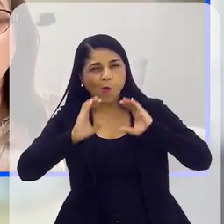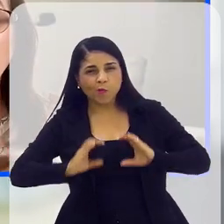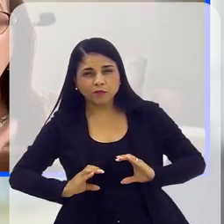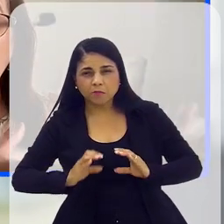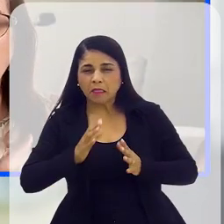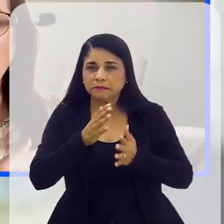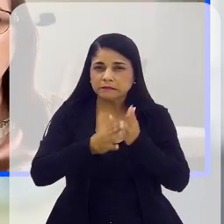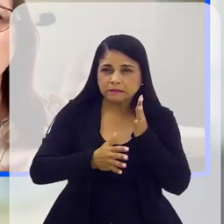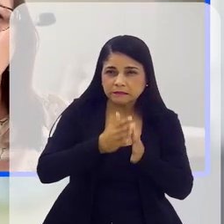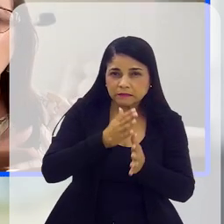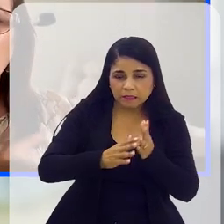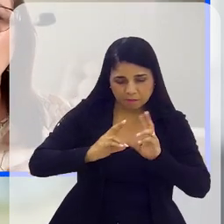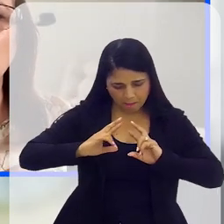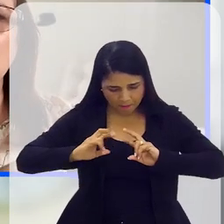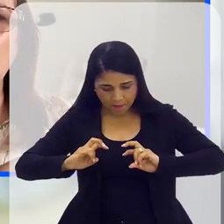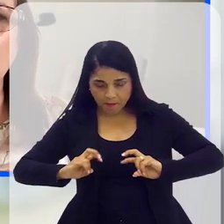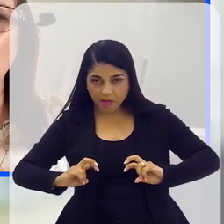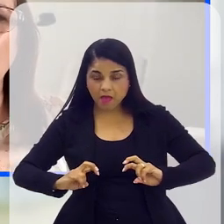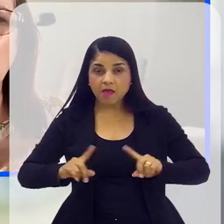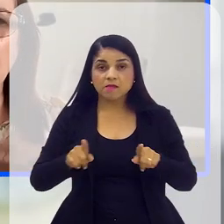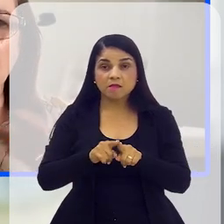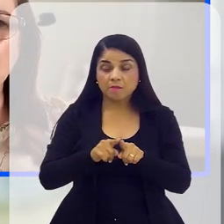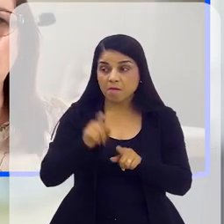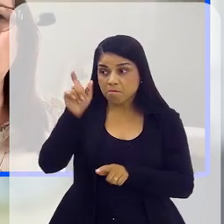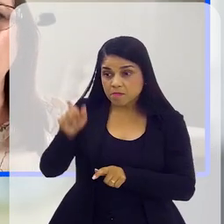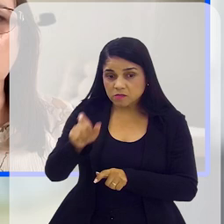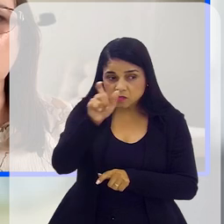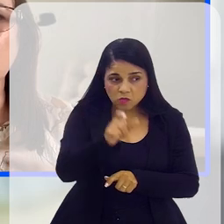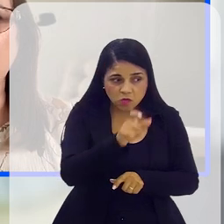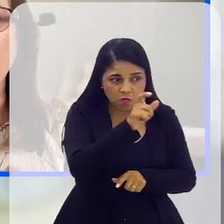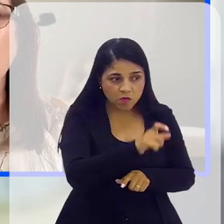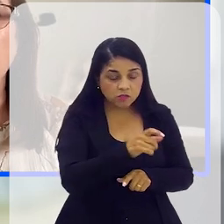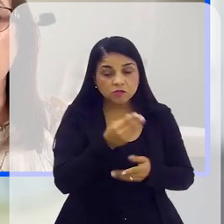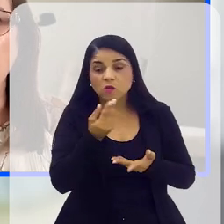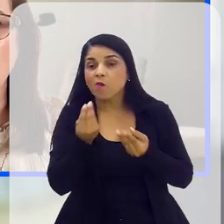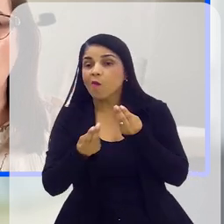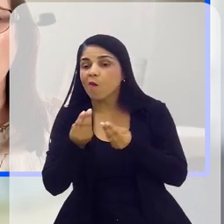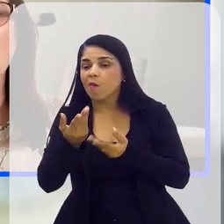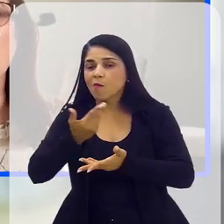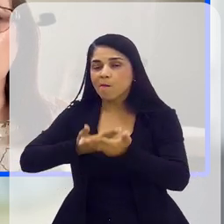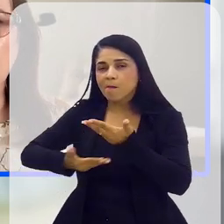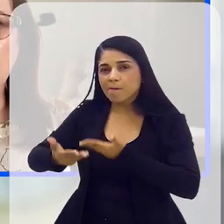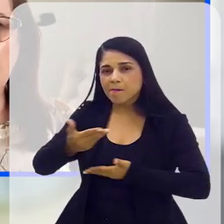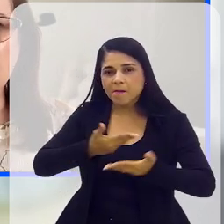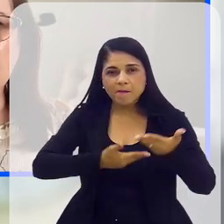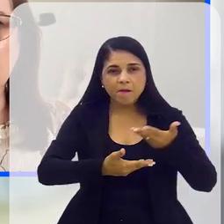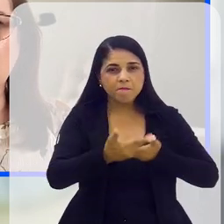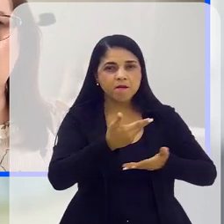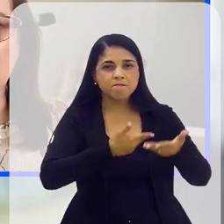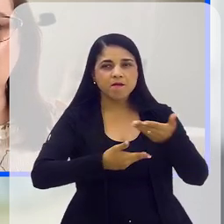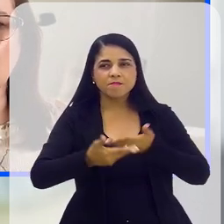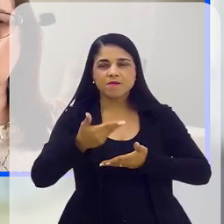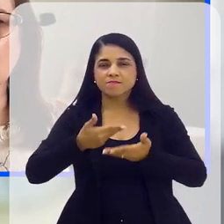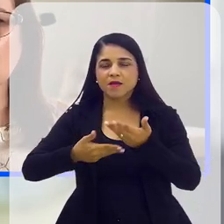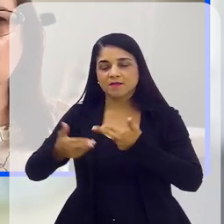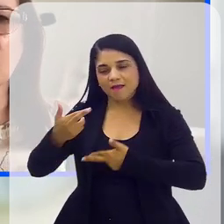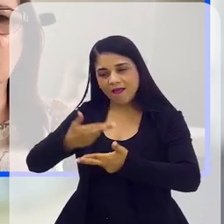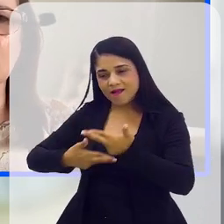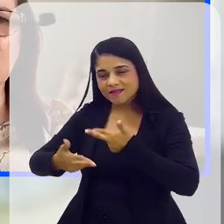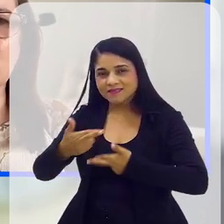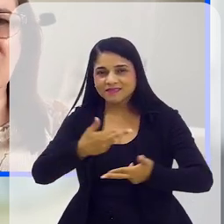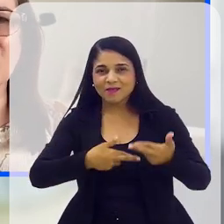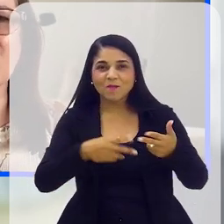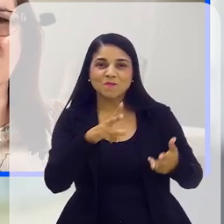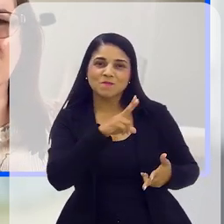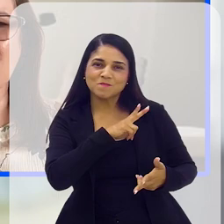e também o das pessoas ao redor, para que elas possam lidar melhor nessas relações, sejam